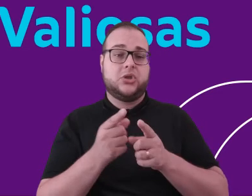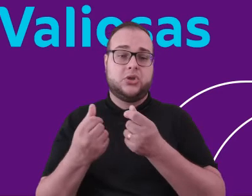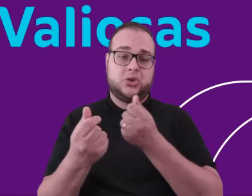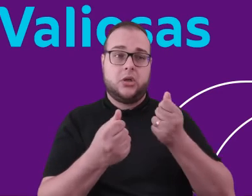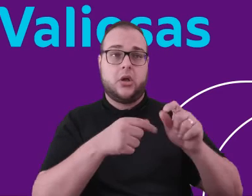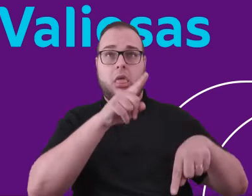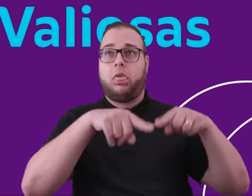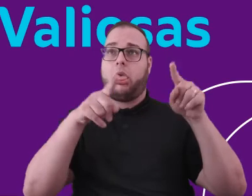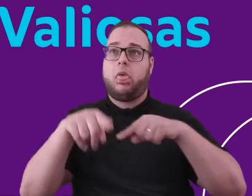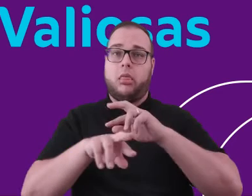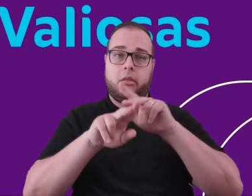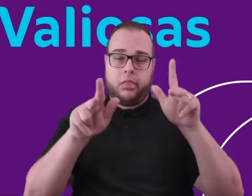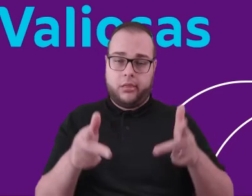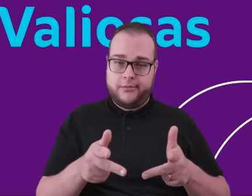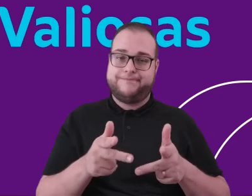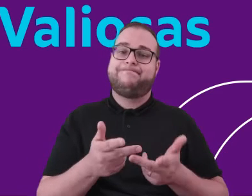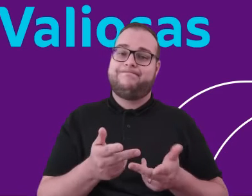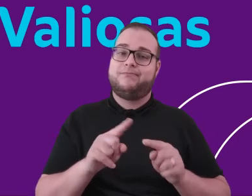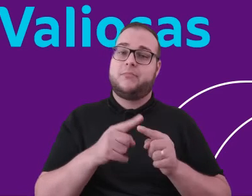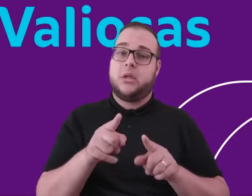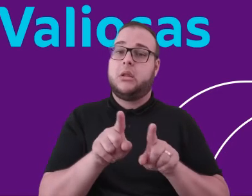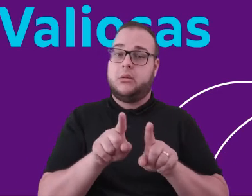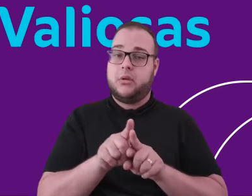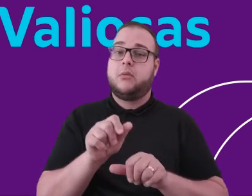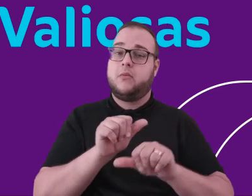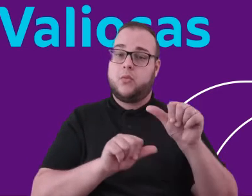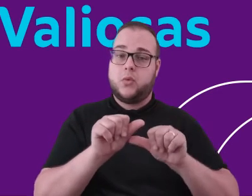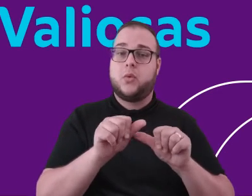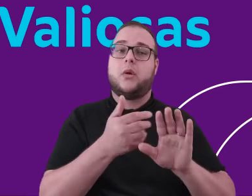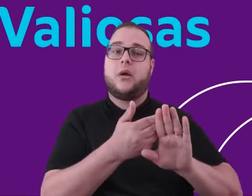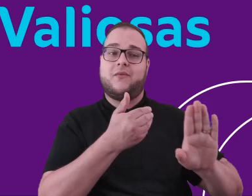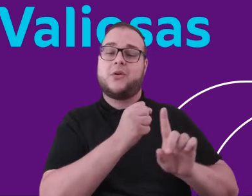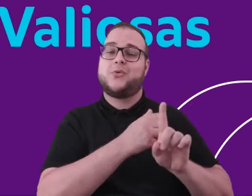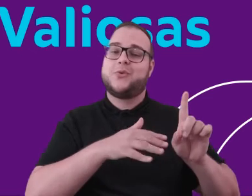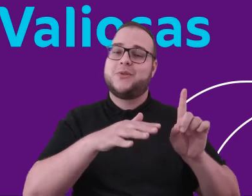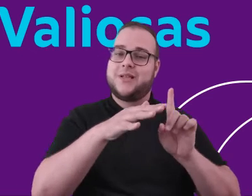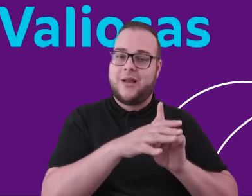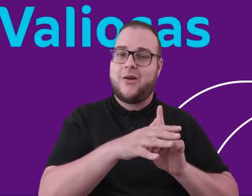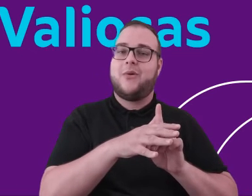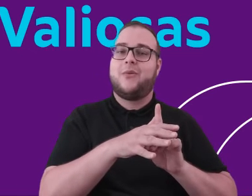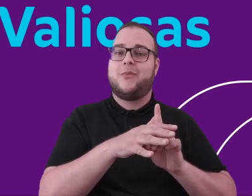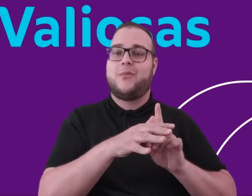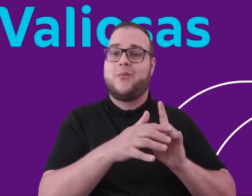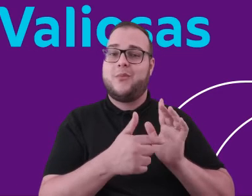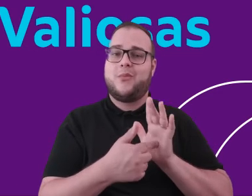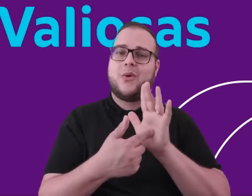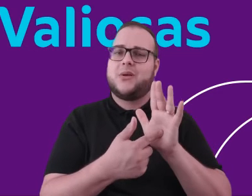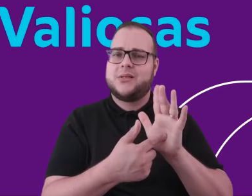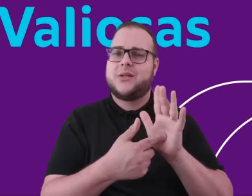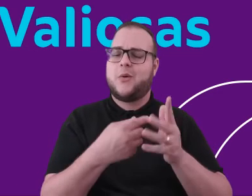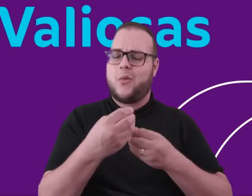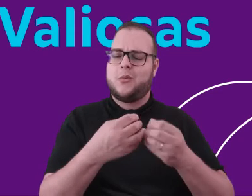cambial que a pandemia provocou efeitos. As mudanças que tivemos de adotar com o distanciamento social trouxeram reflexos